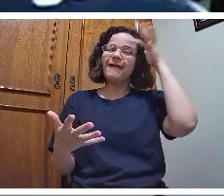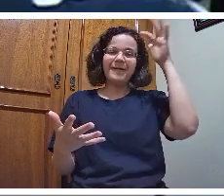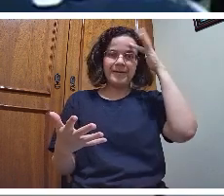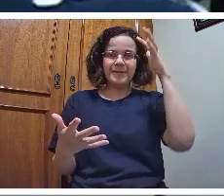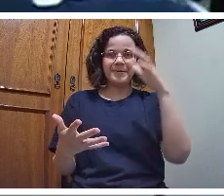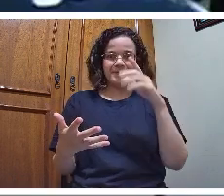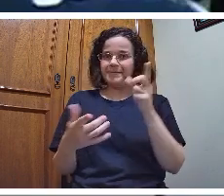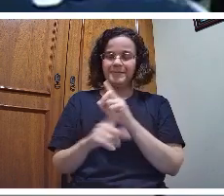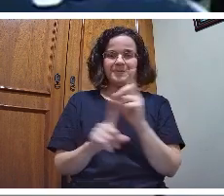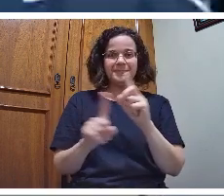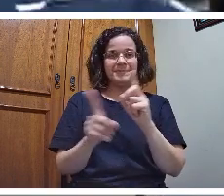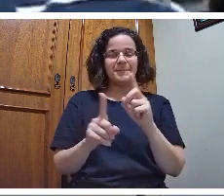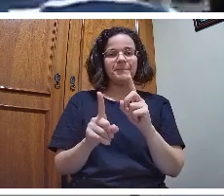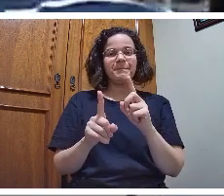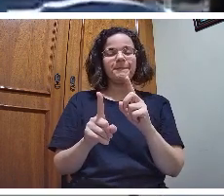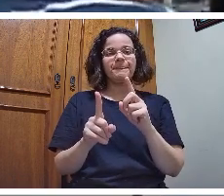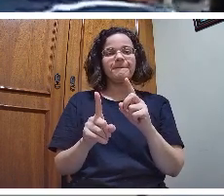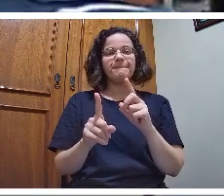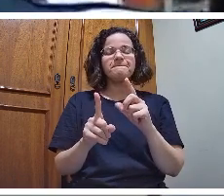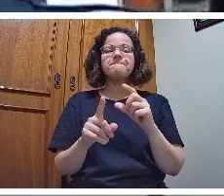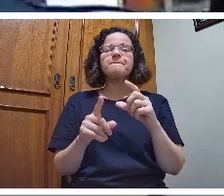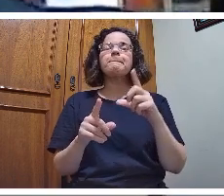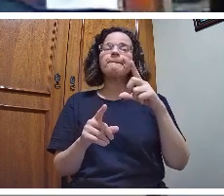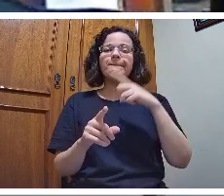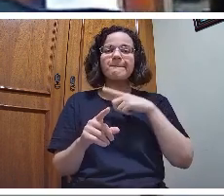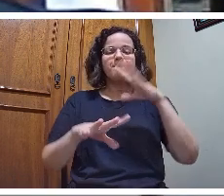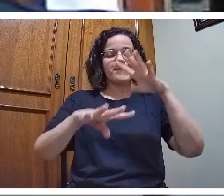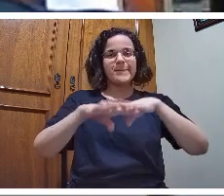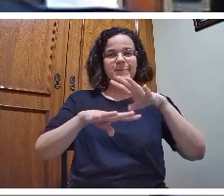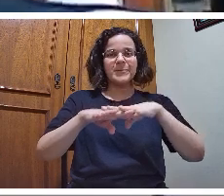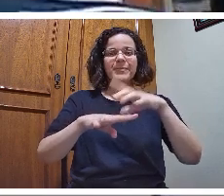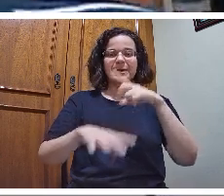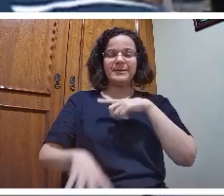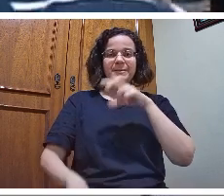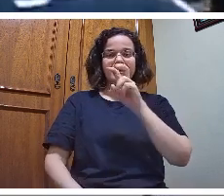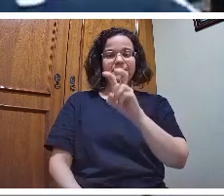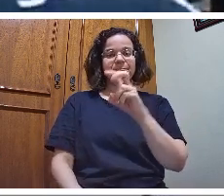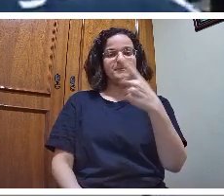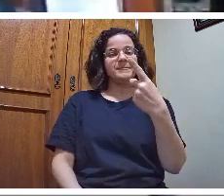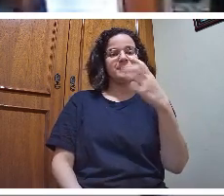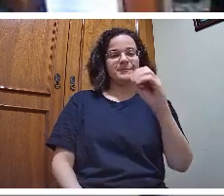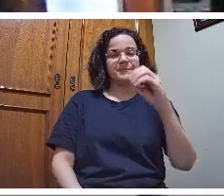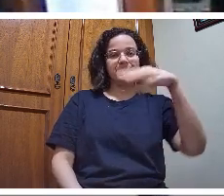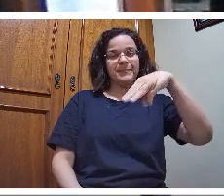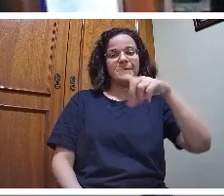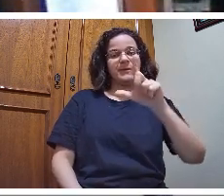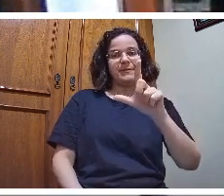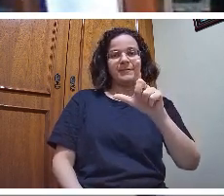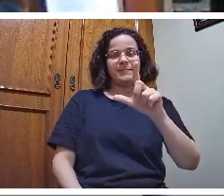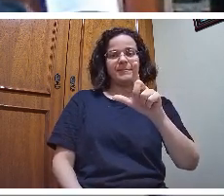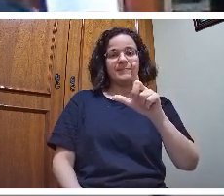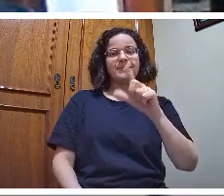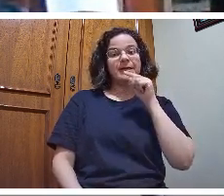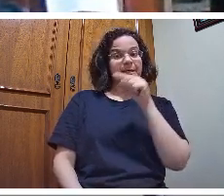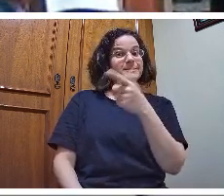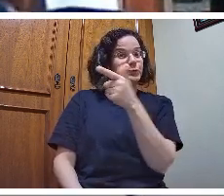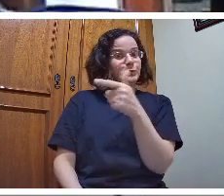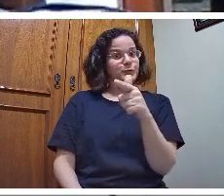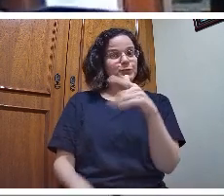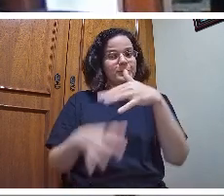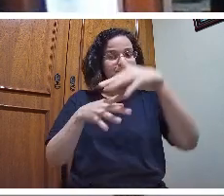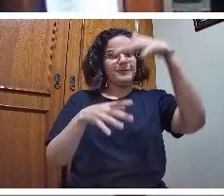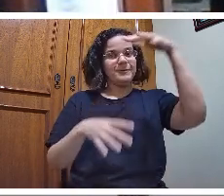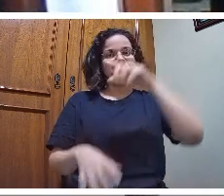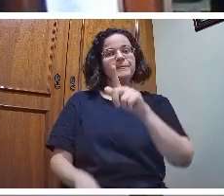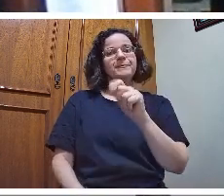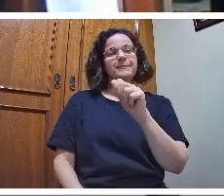tem a matemática. Tem 510 ml. Esta é sem gás. Vejam todas as informações